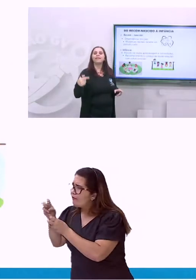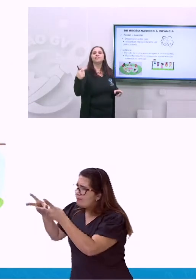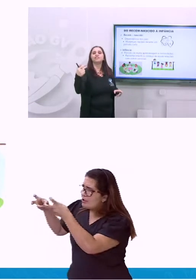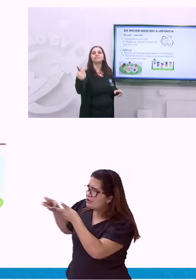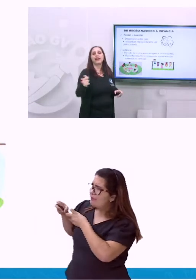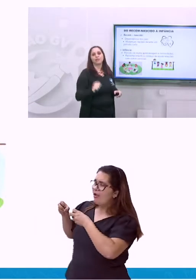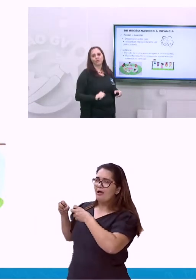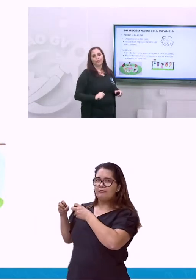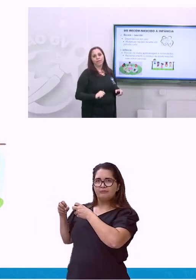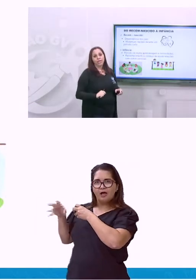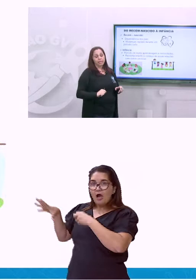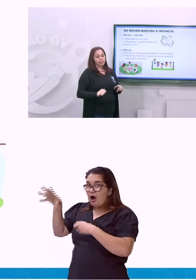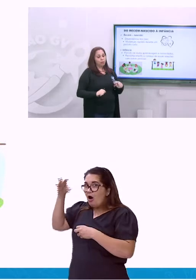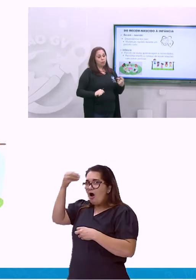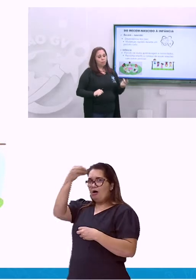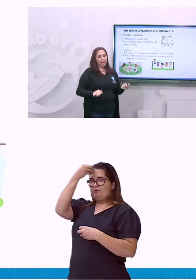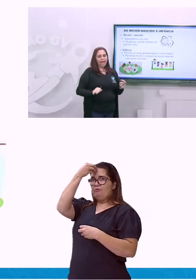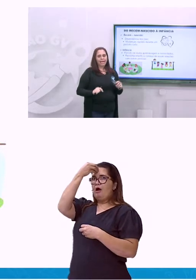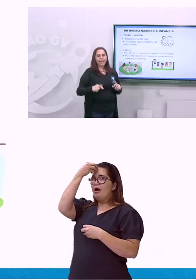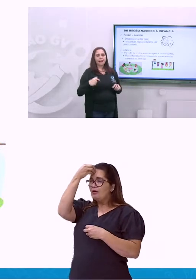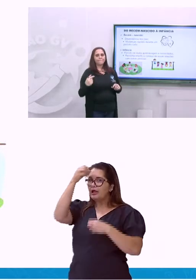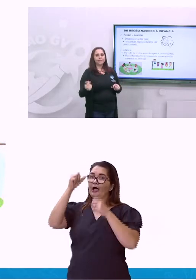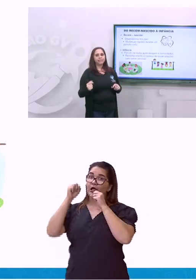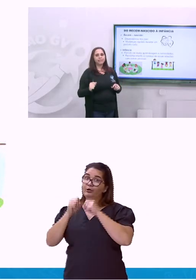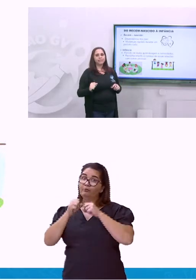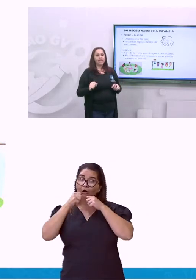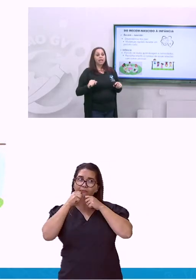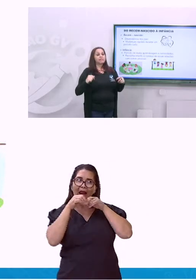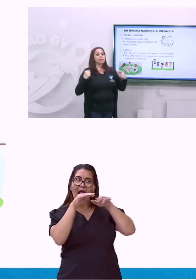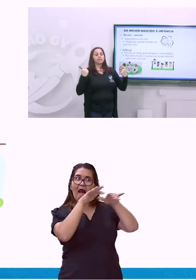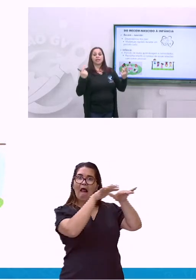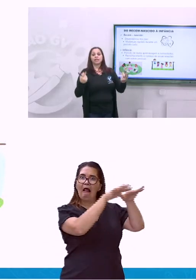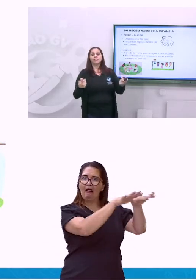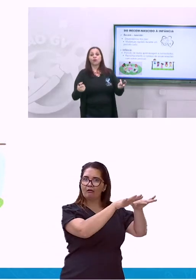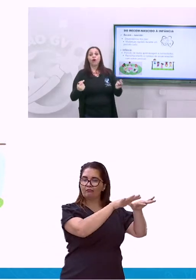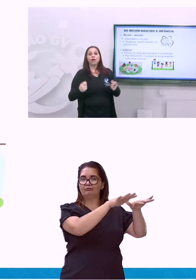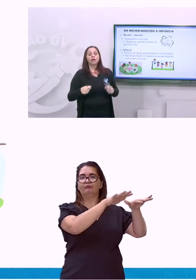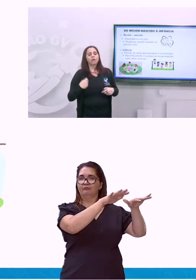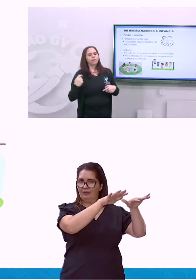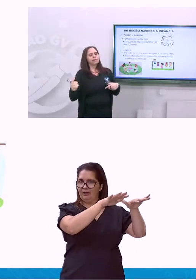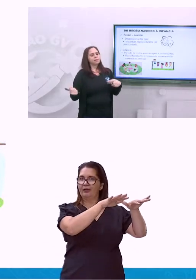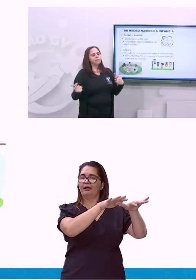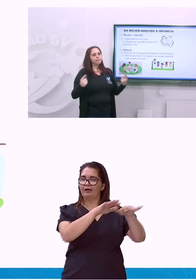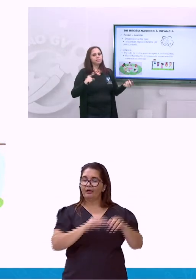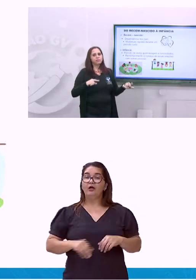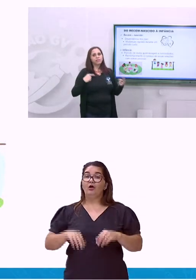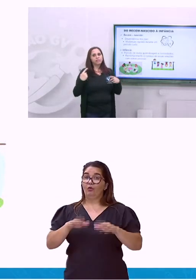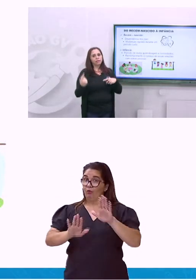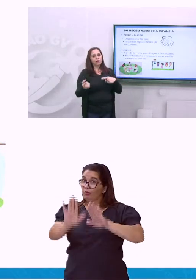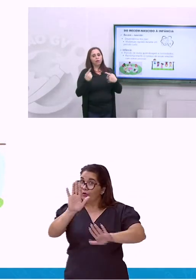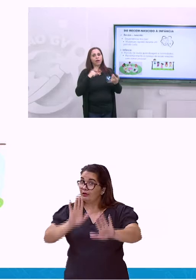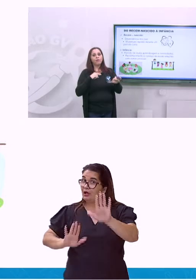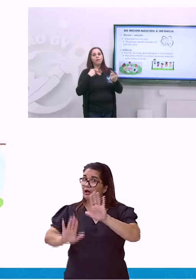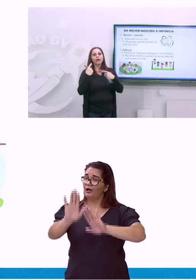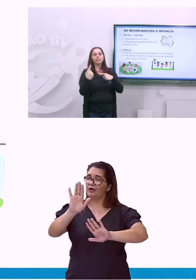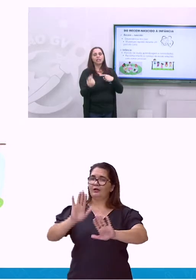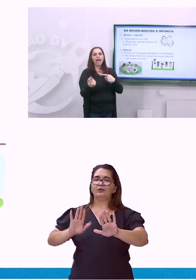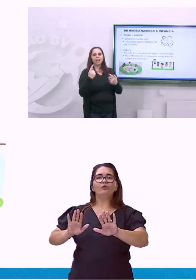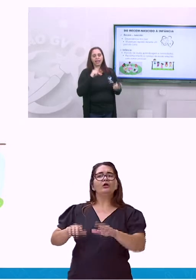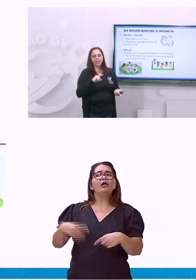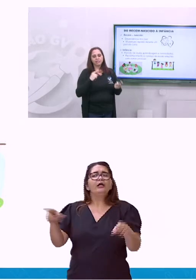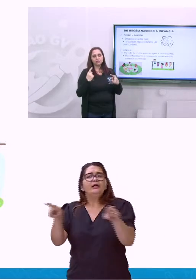aprendizado. Então, o pai, a mãe, se ela está na escola, como que essa professora, qual que é o